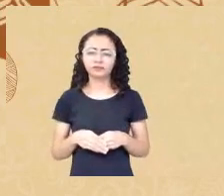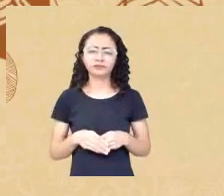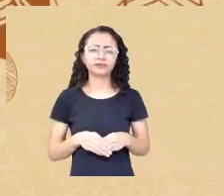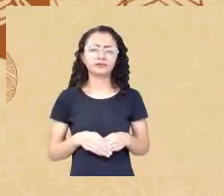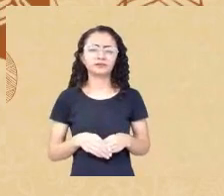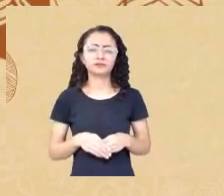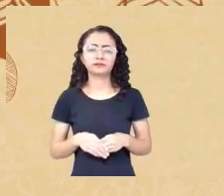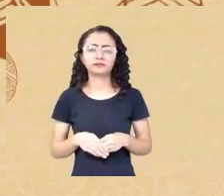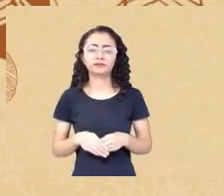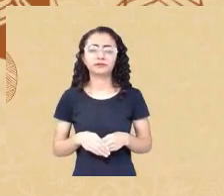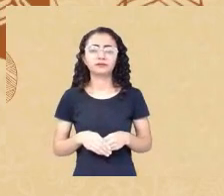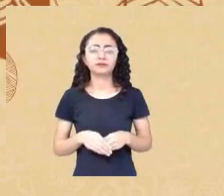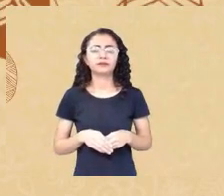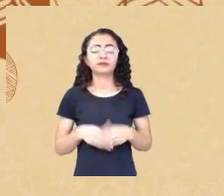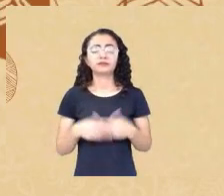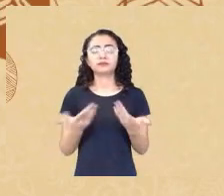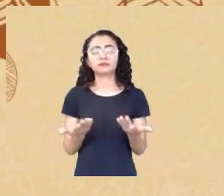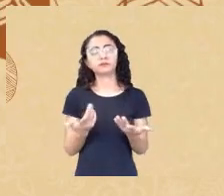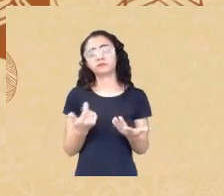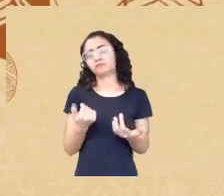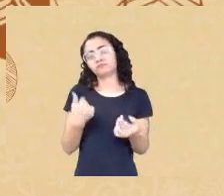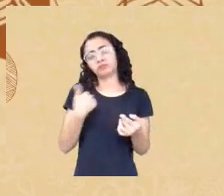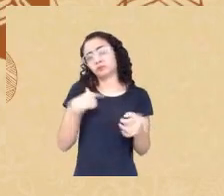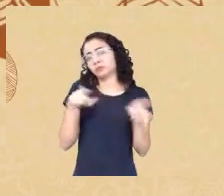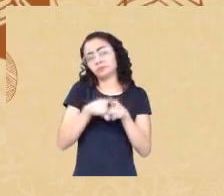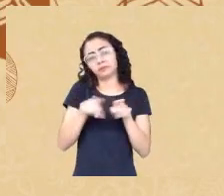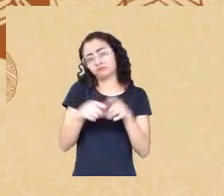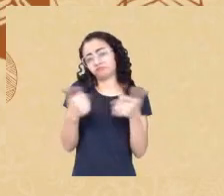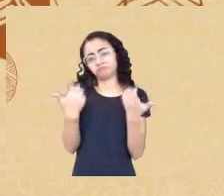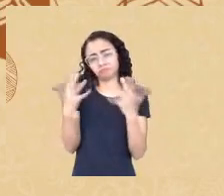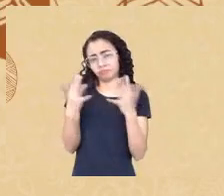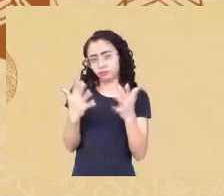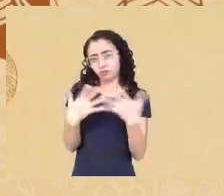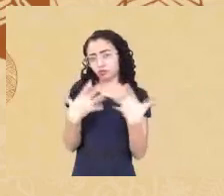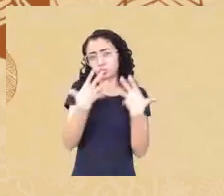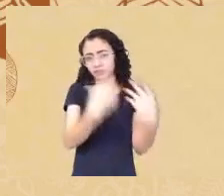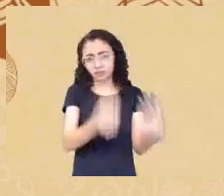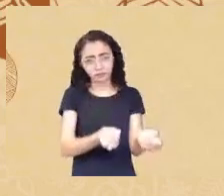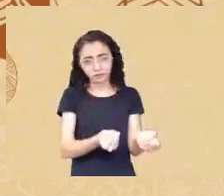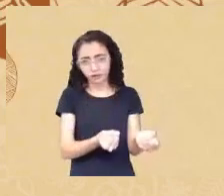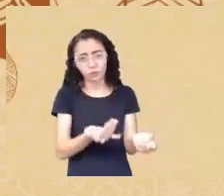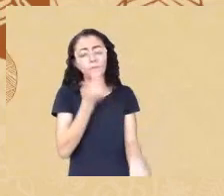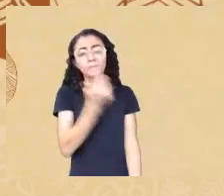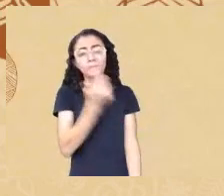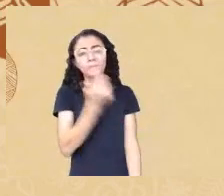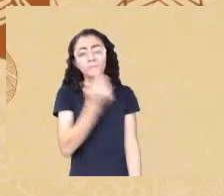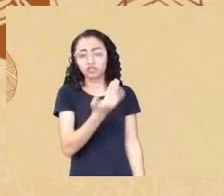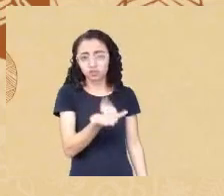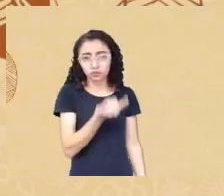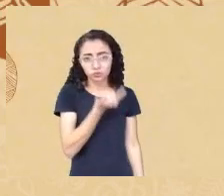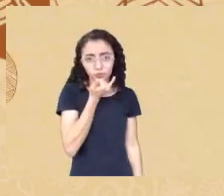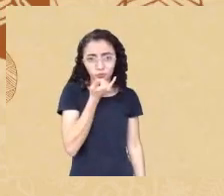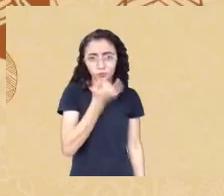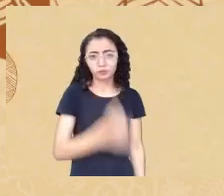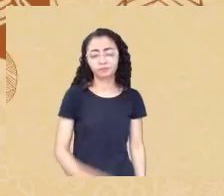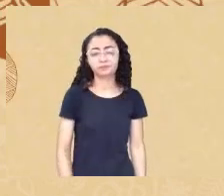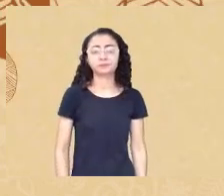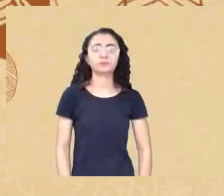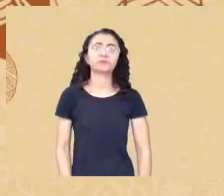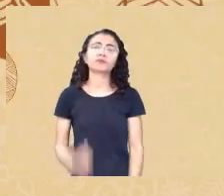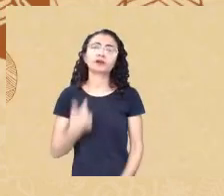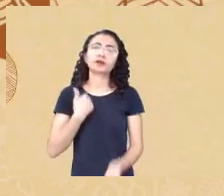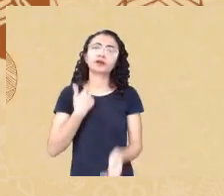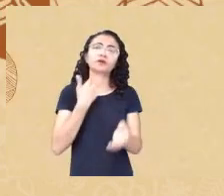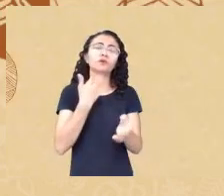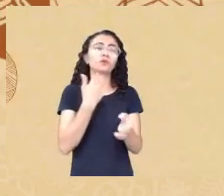também não aceitar mencionei a decisão da APA no sentido de encaminhamentos para a área de avaliação psicológica